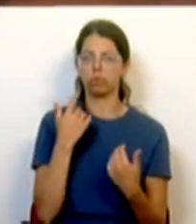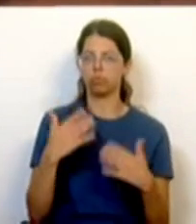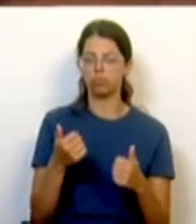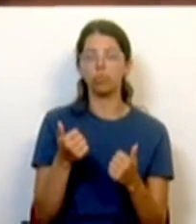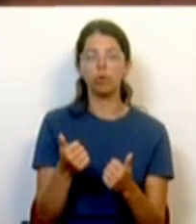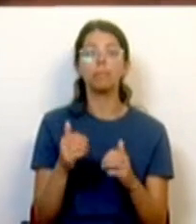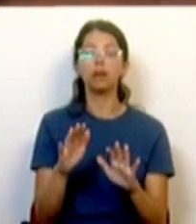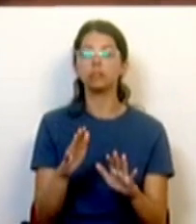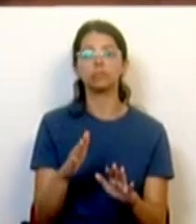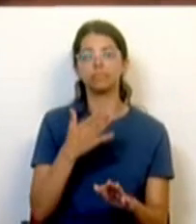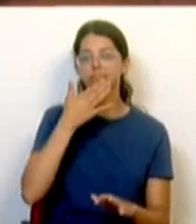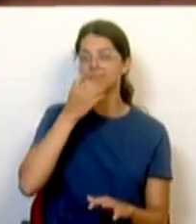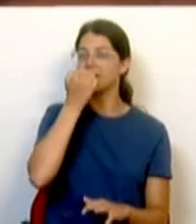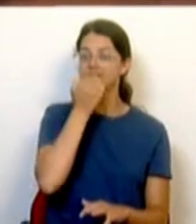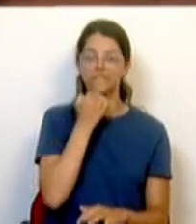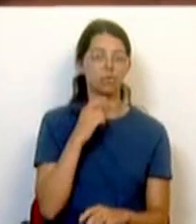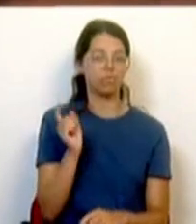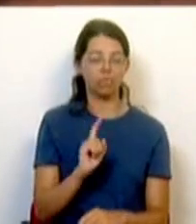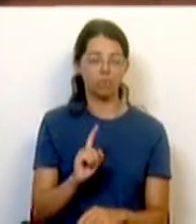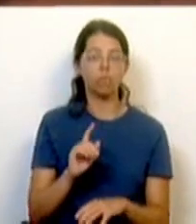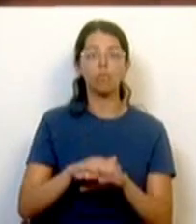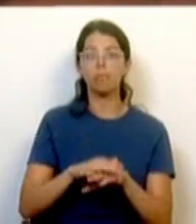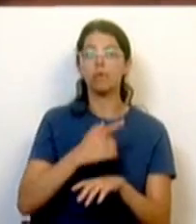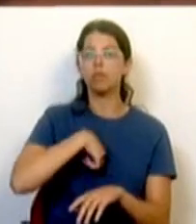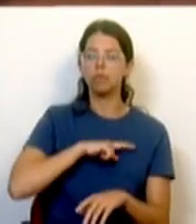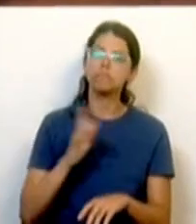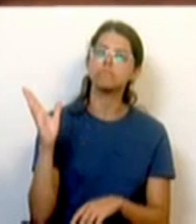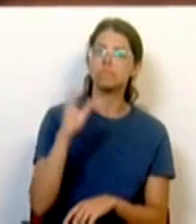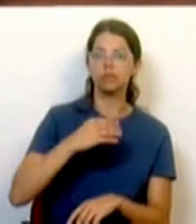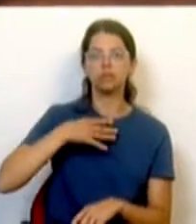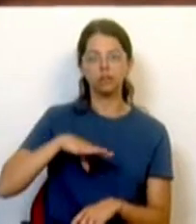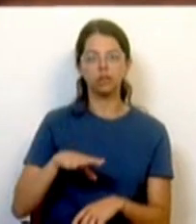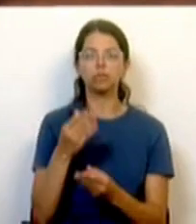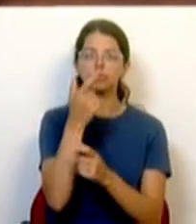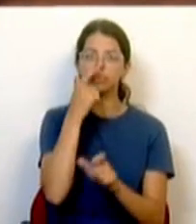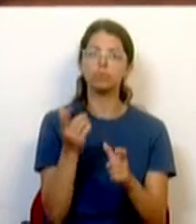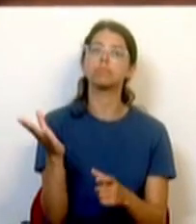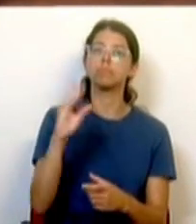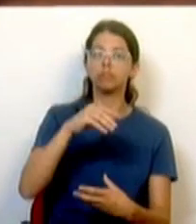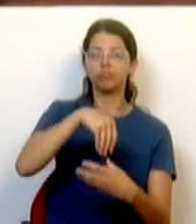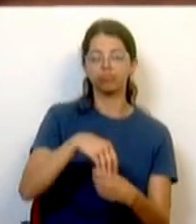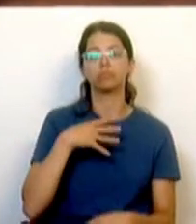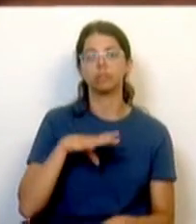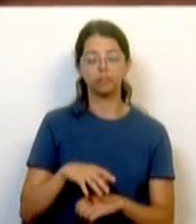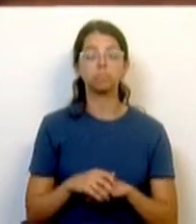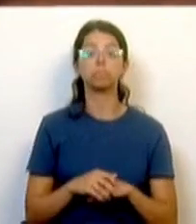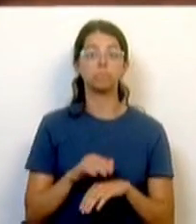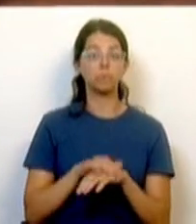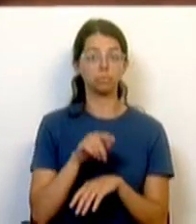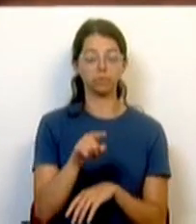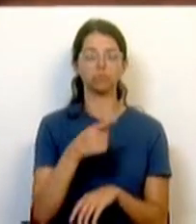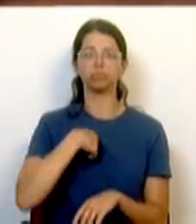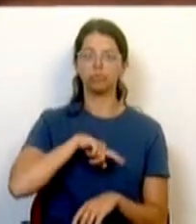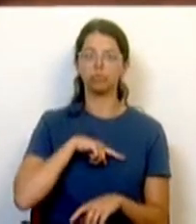mas isso não nos satisfaz porque queremos de facto conseguir mais e chegar a mais pessoas. É por isso também que